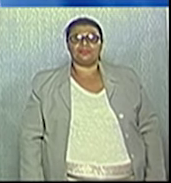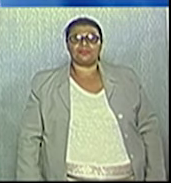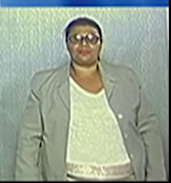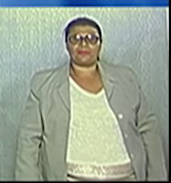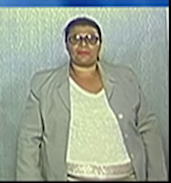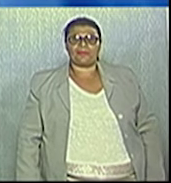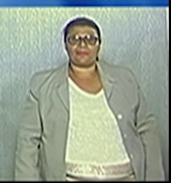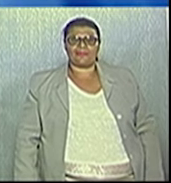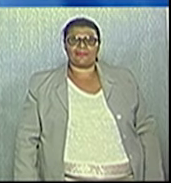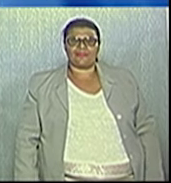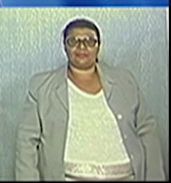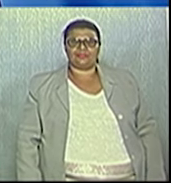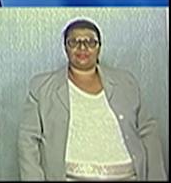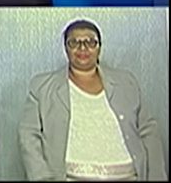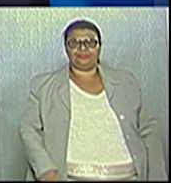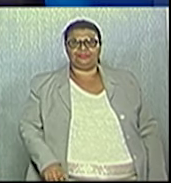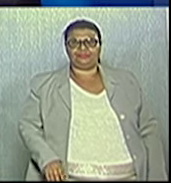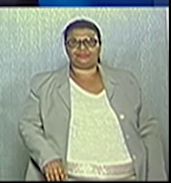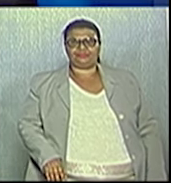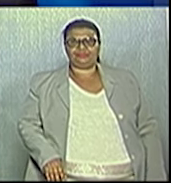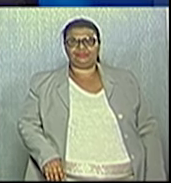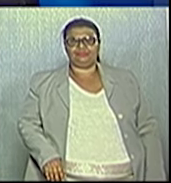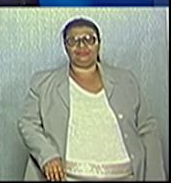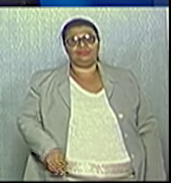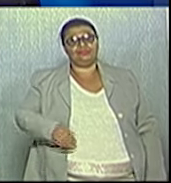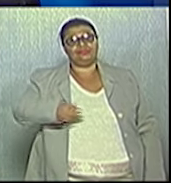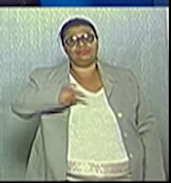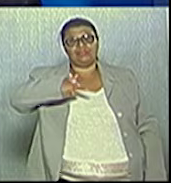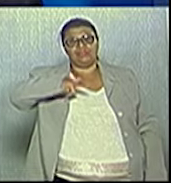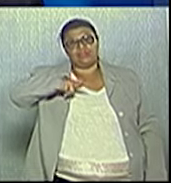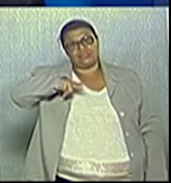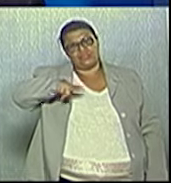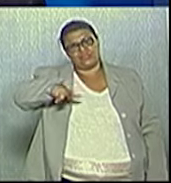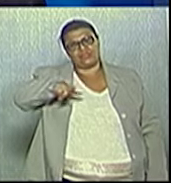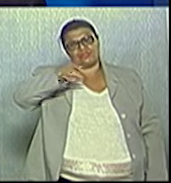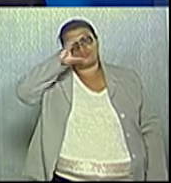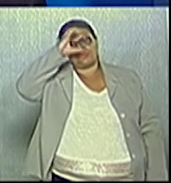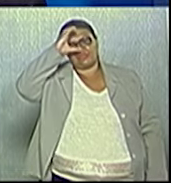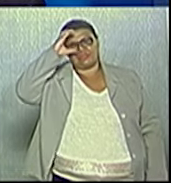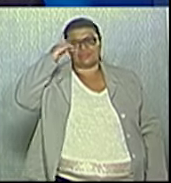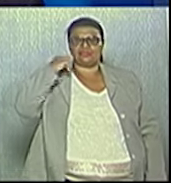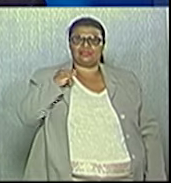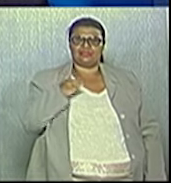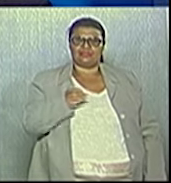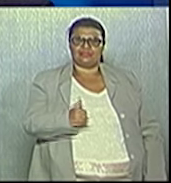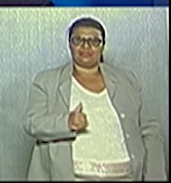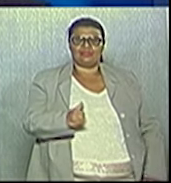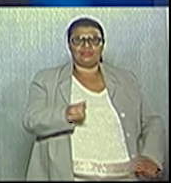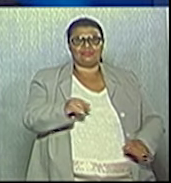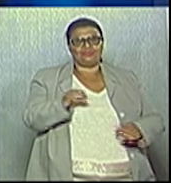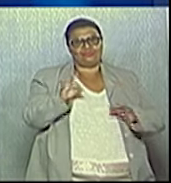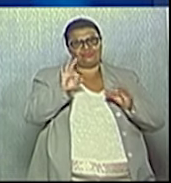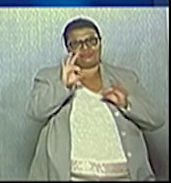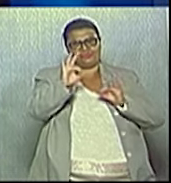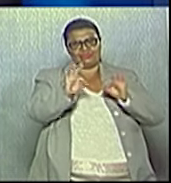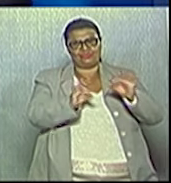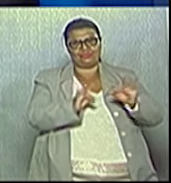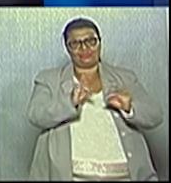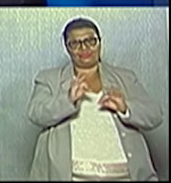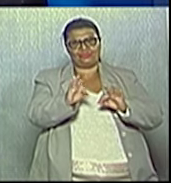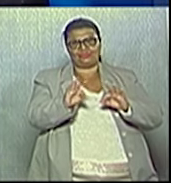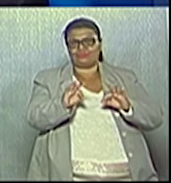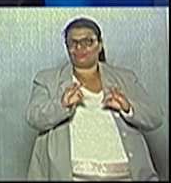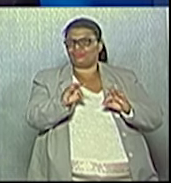tréplica do candidato Isaia Santana. Mais uma vez, o candidato Edinho fala parcialmente as coisas. Não